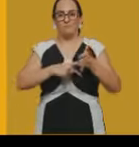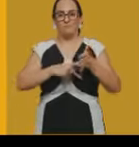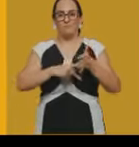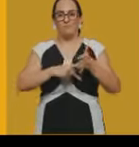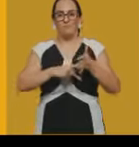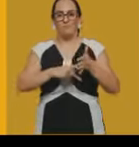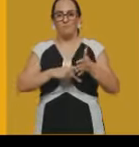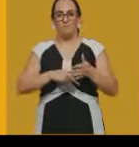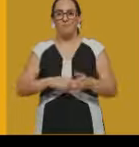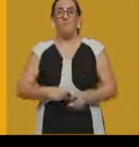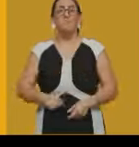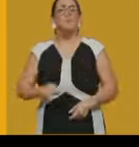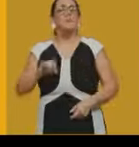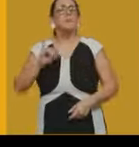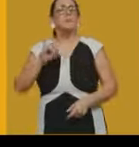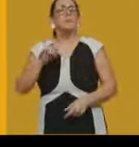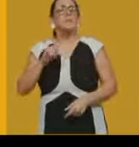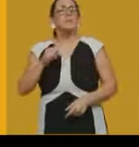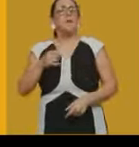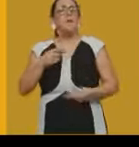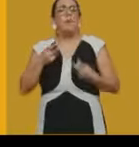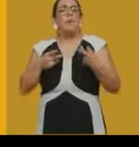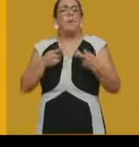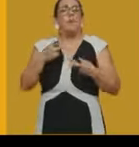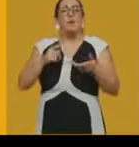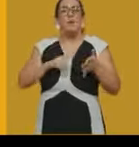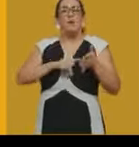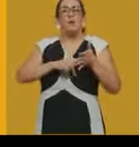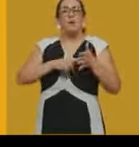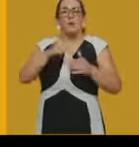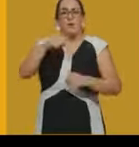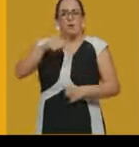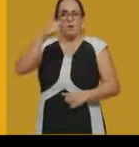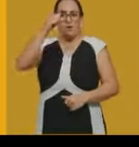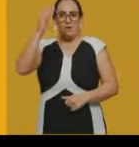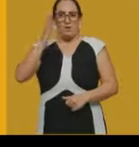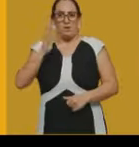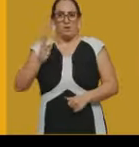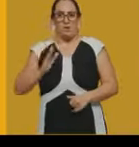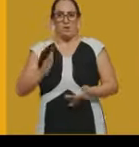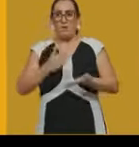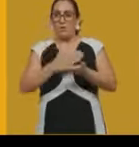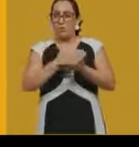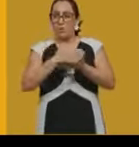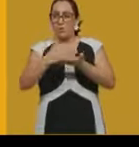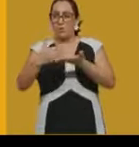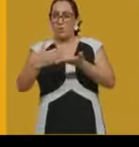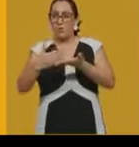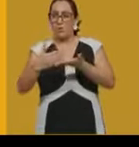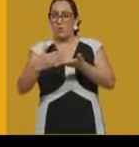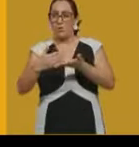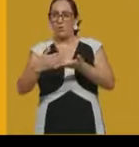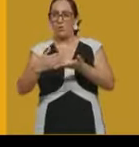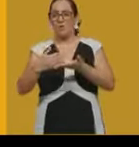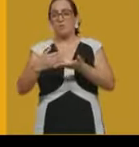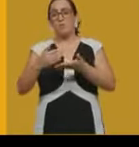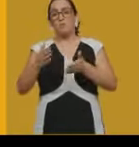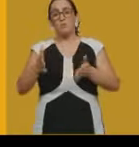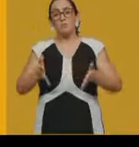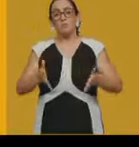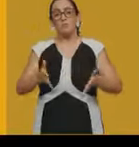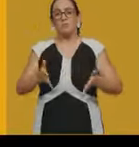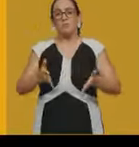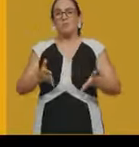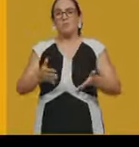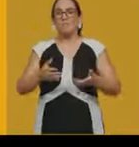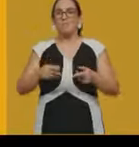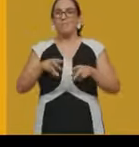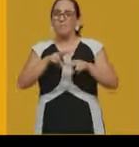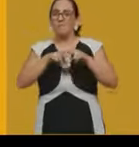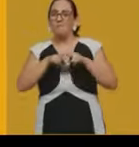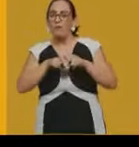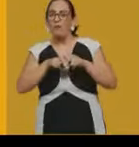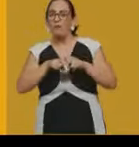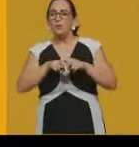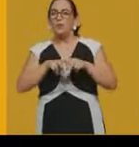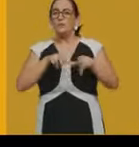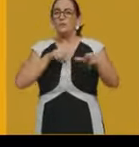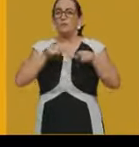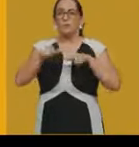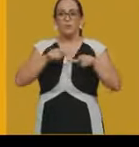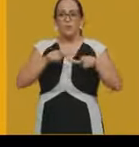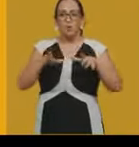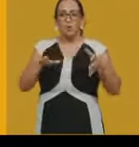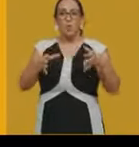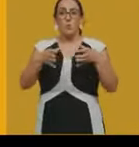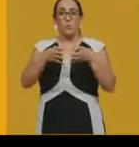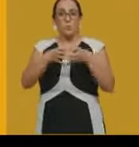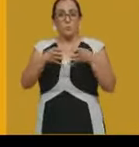sindicalismo no Brasil, nós podemos dizer que inicialmente ele se dá por iniciativa de trabalhadores e grupos com perfil